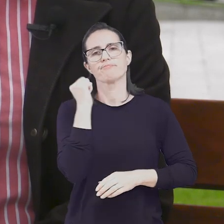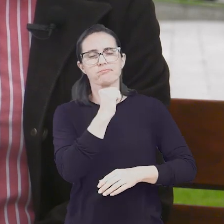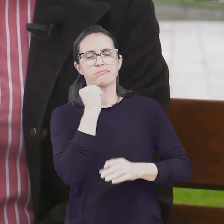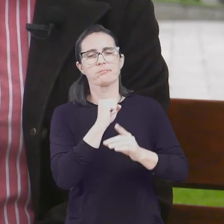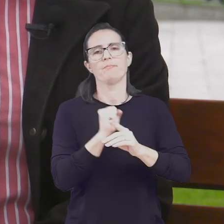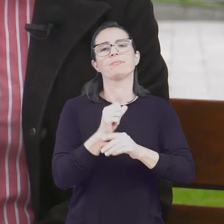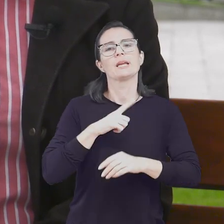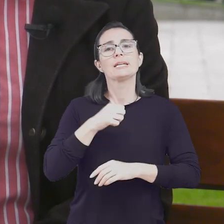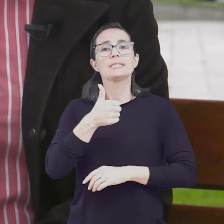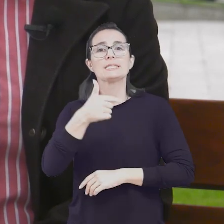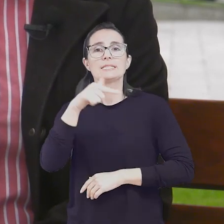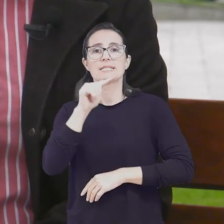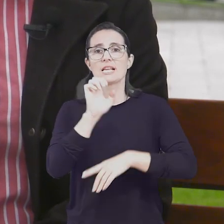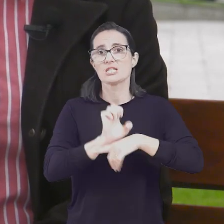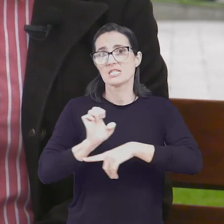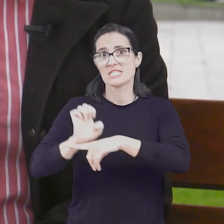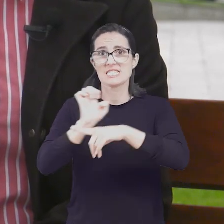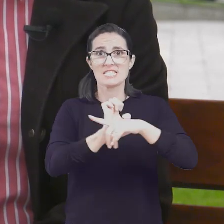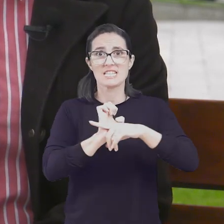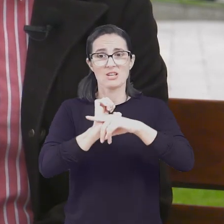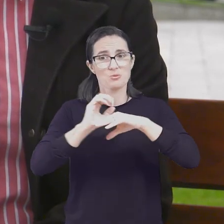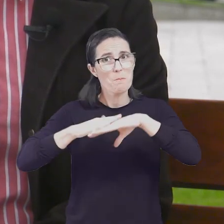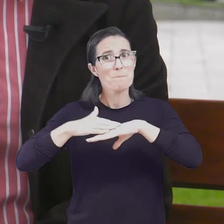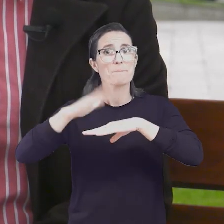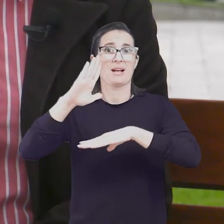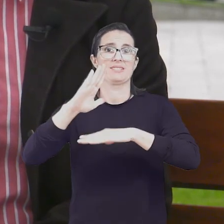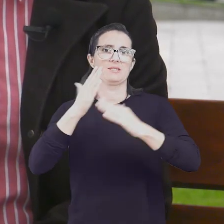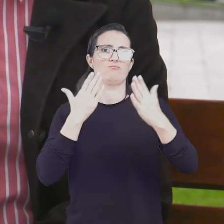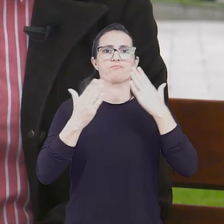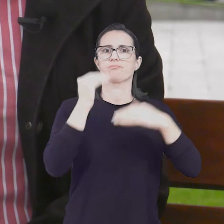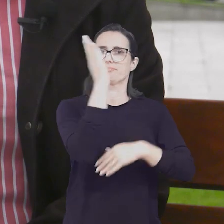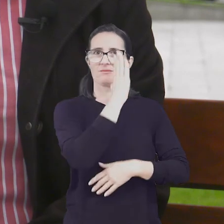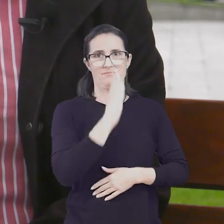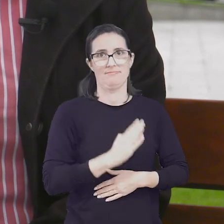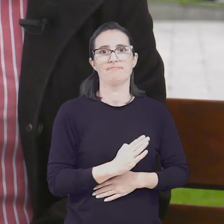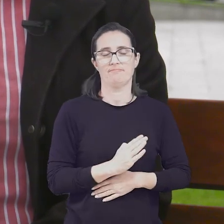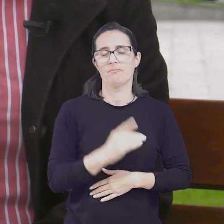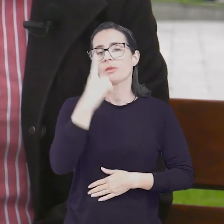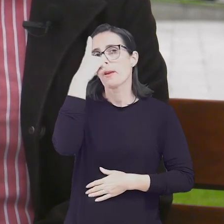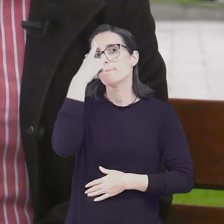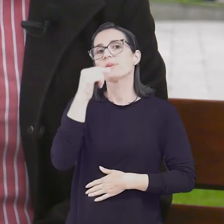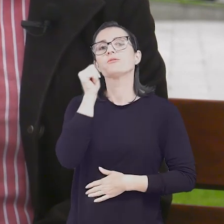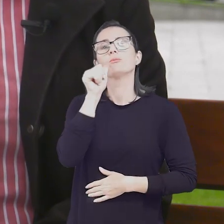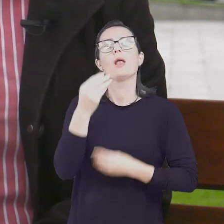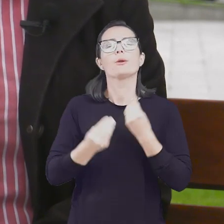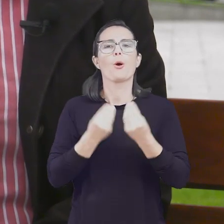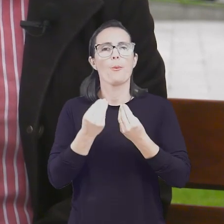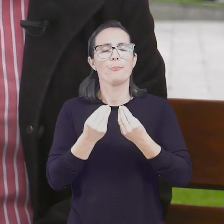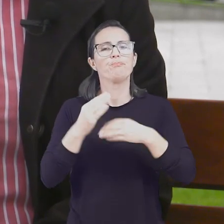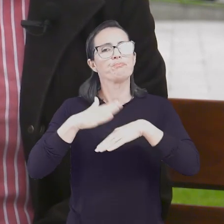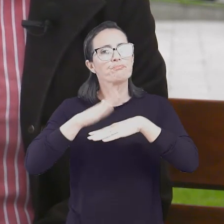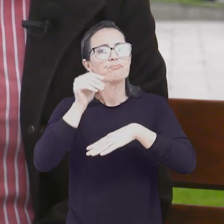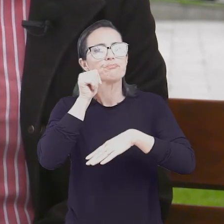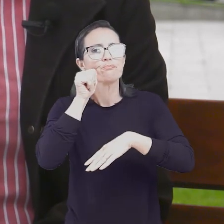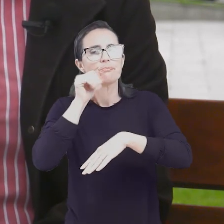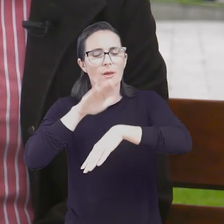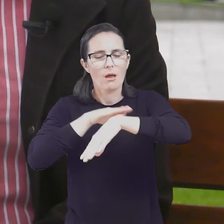estados apresentando índices superiores à média nacional. O perfil das vítimas permanece,